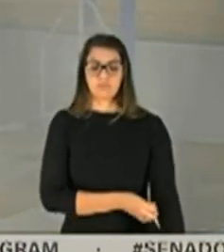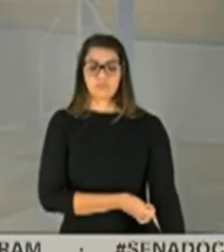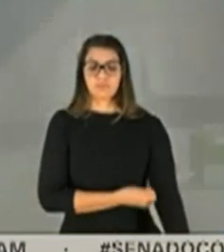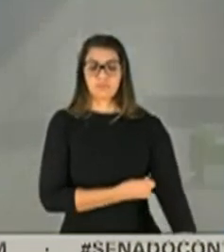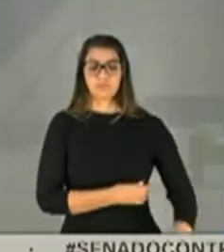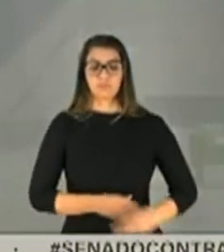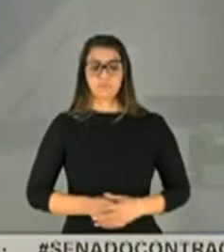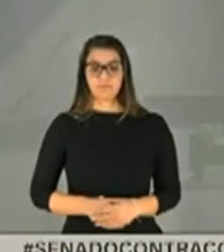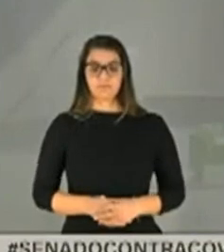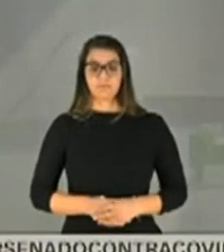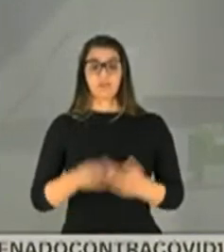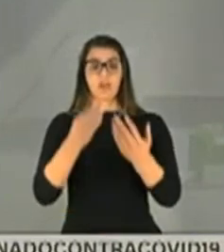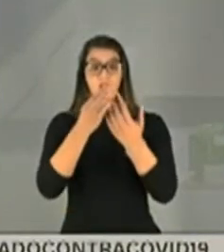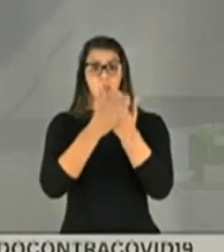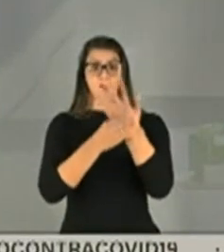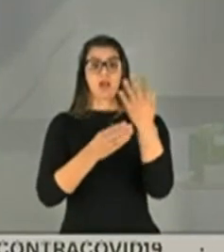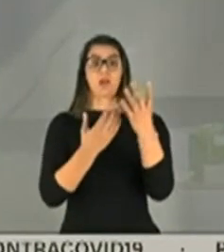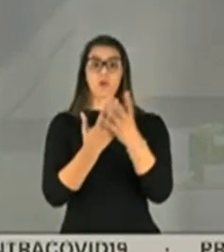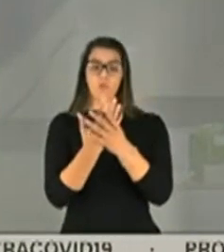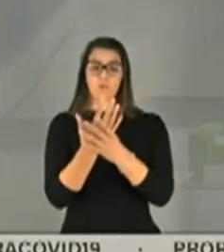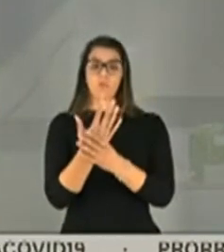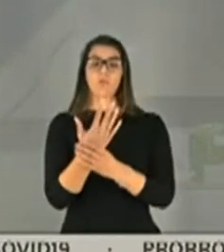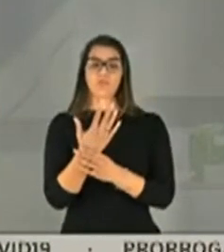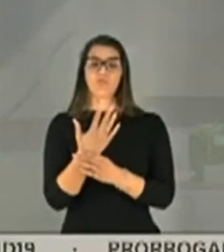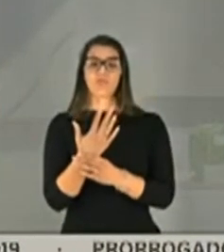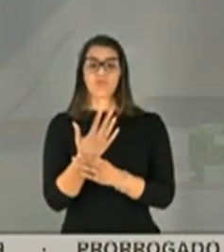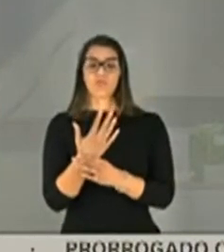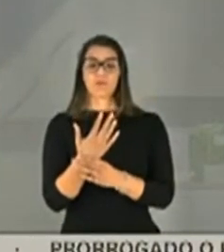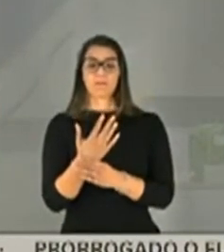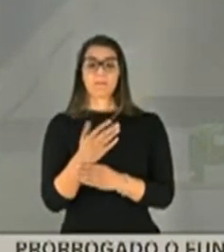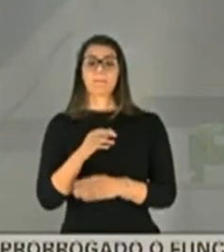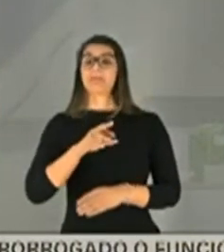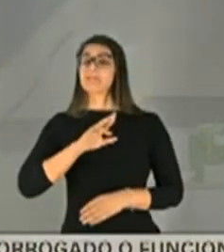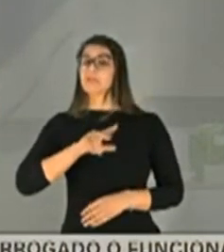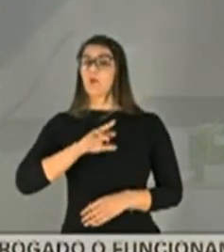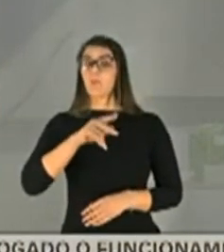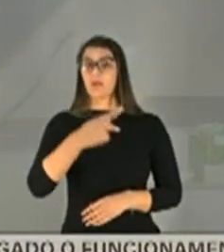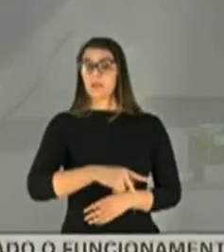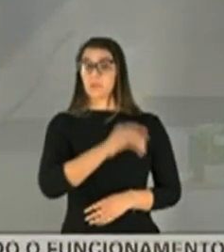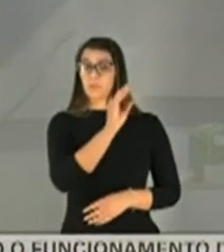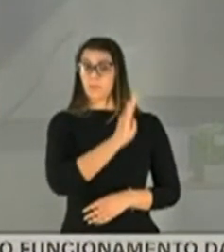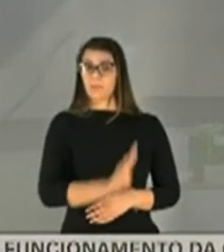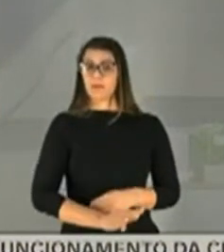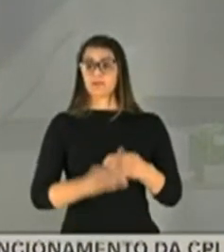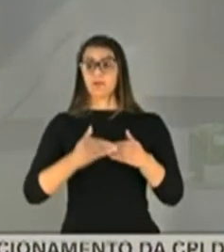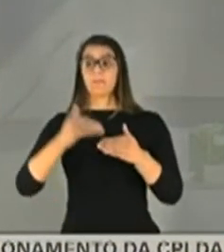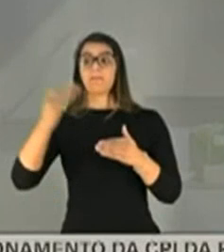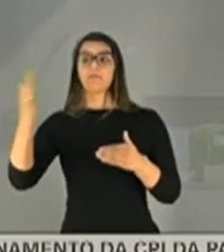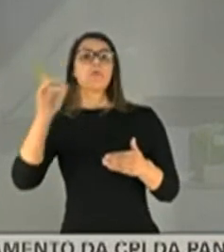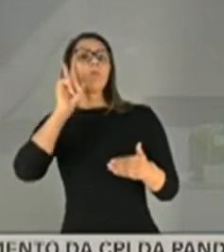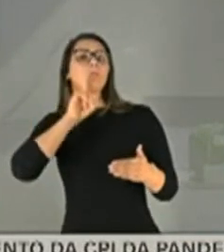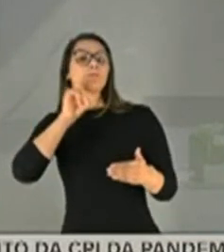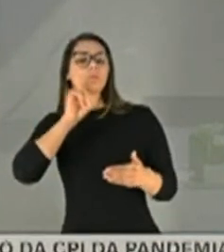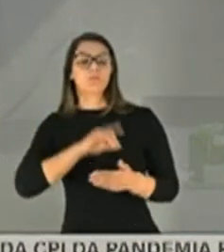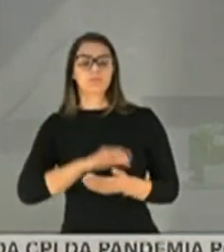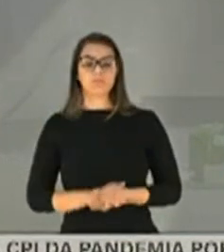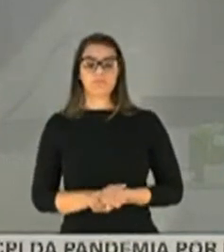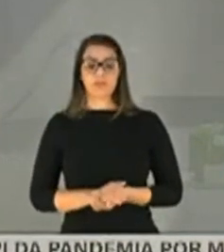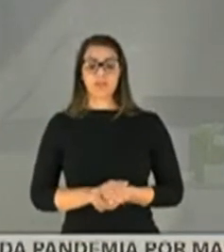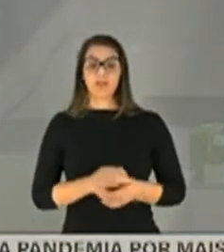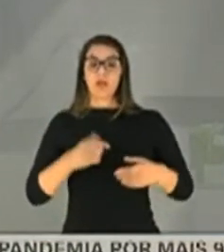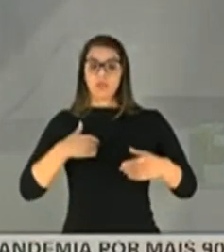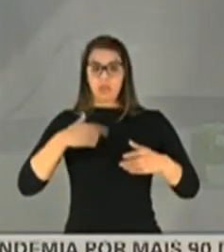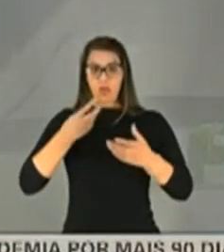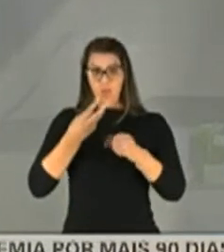Excelência, seriam luvas de procedimento, só que não seriam para o Brasil, seriam para os Estados Unidos. No print de tela que eu